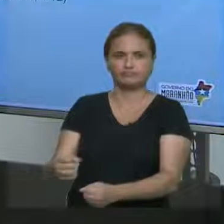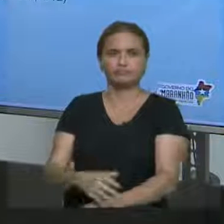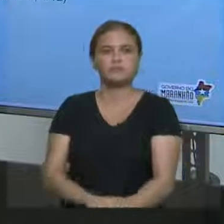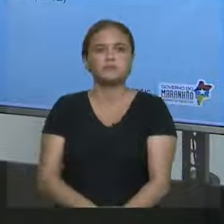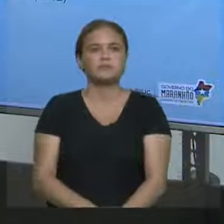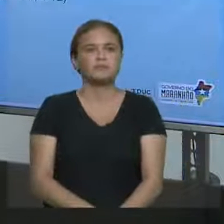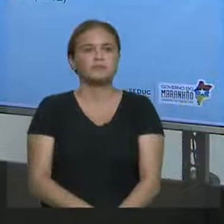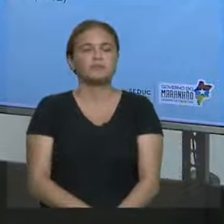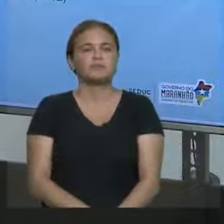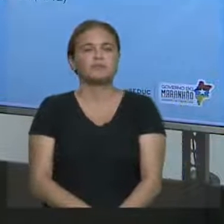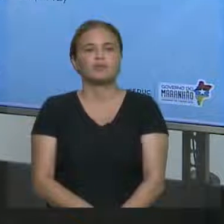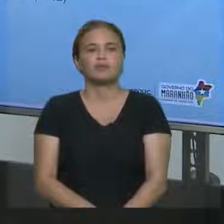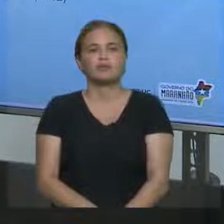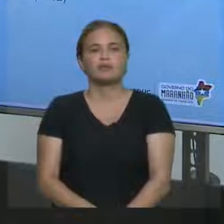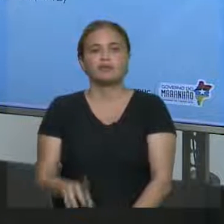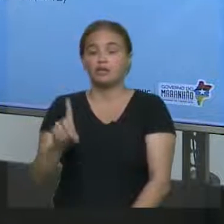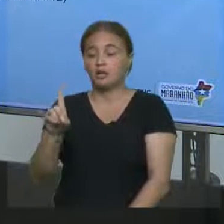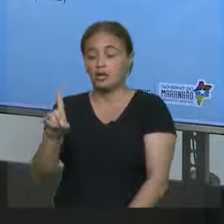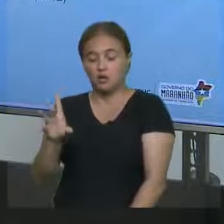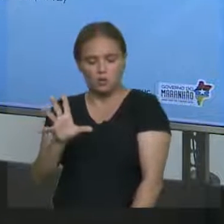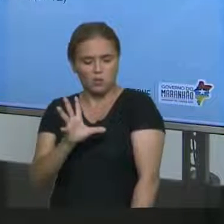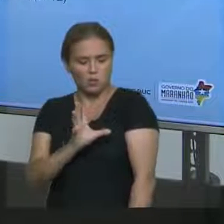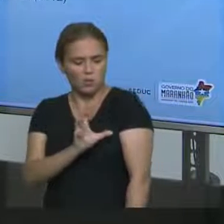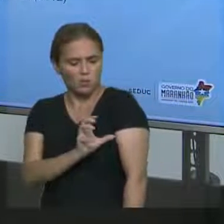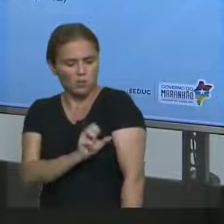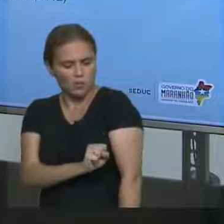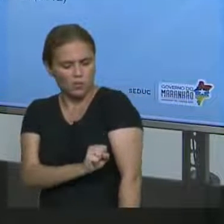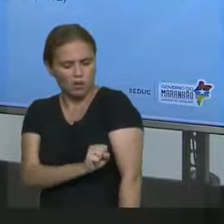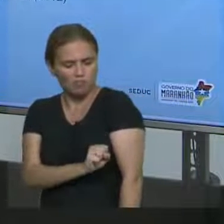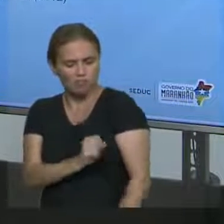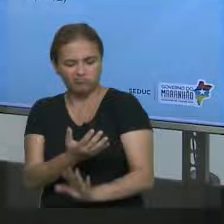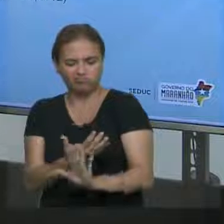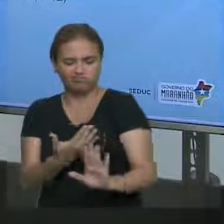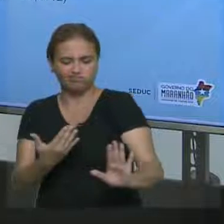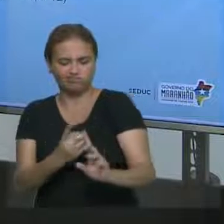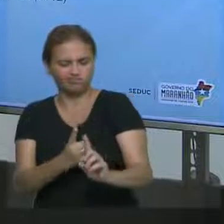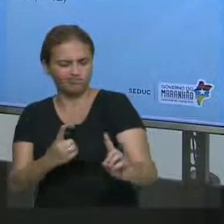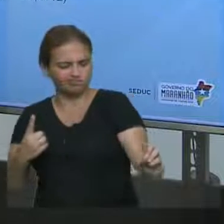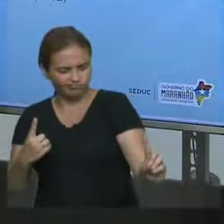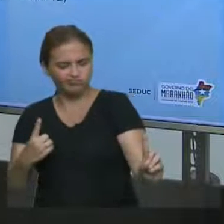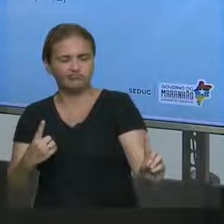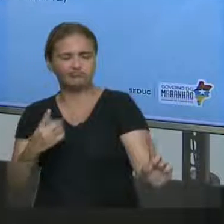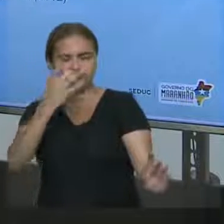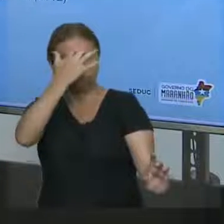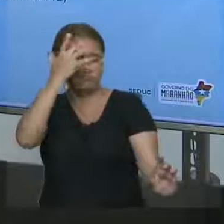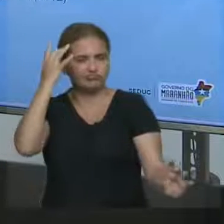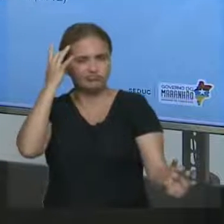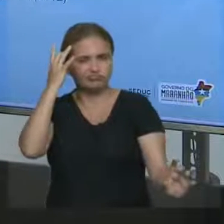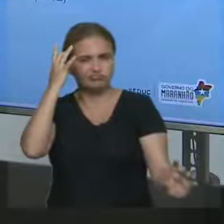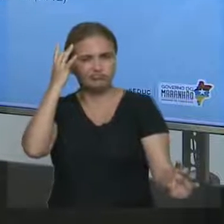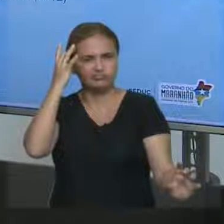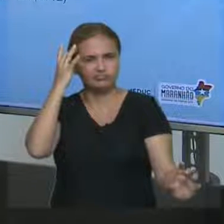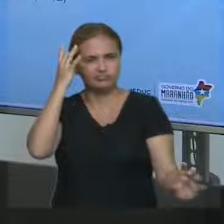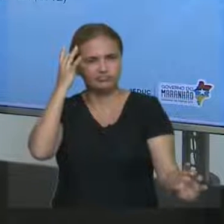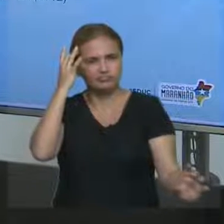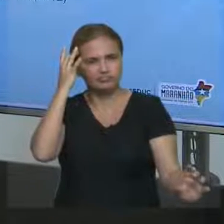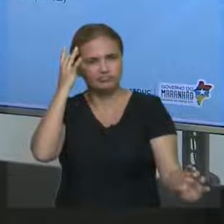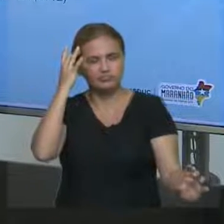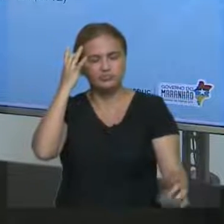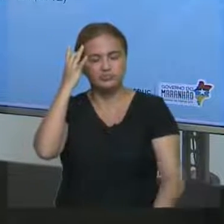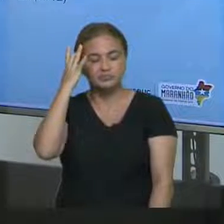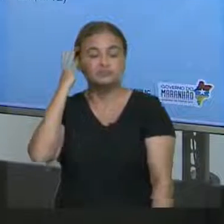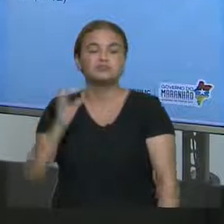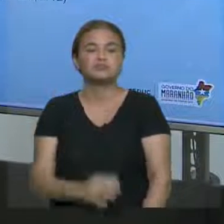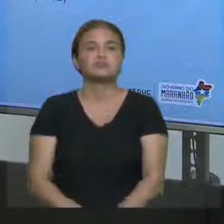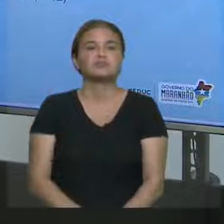Letra D, o poder, o amor pelo poder é capaz de desunir cada vez mais as pessoas. Apesar dele falar da questão do poder, que deve ser menor